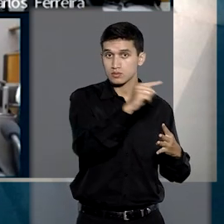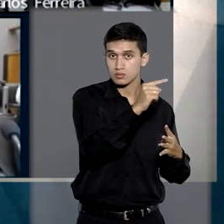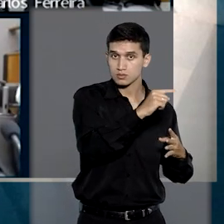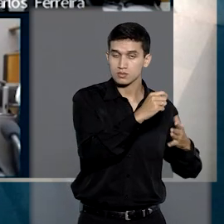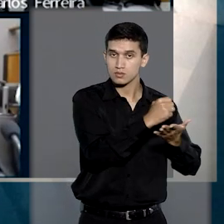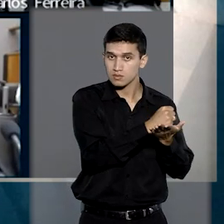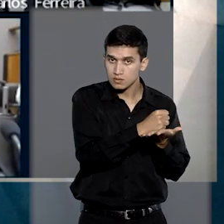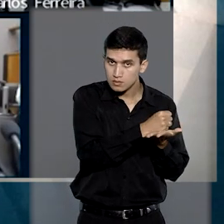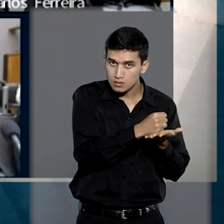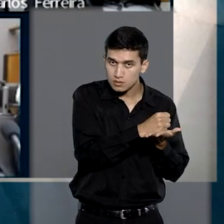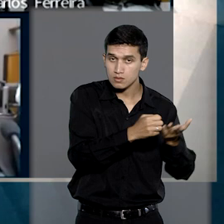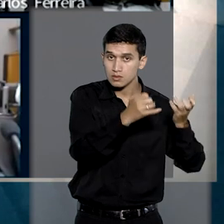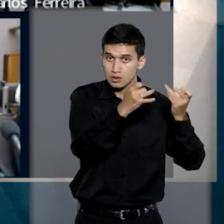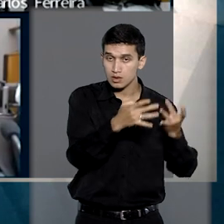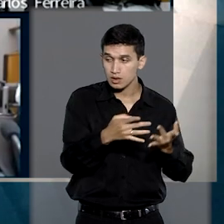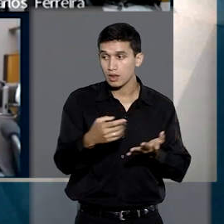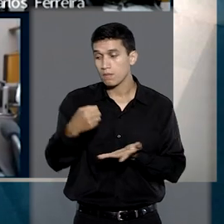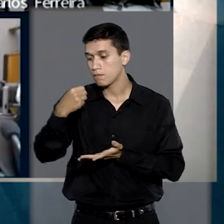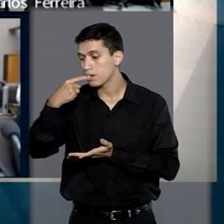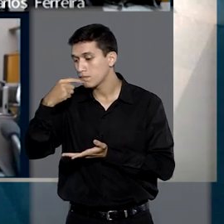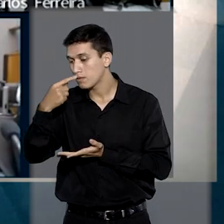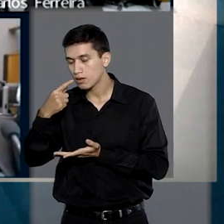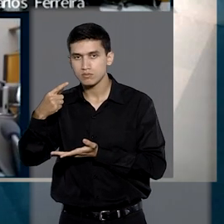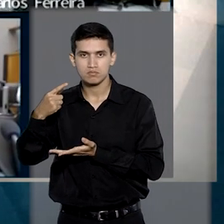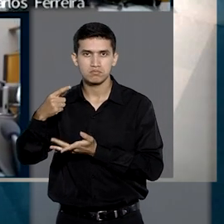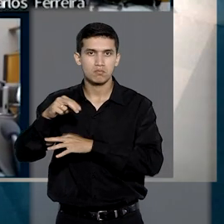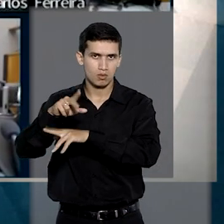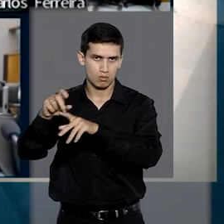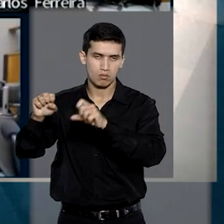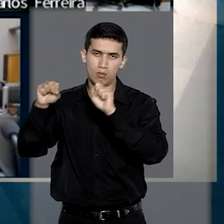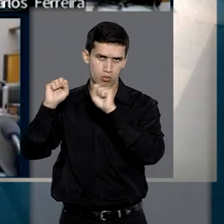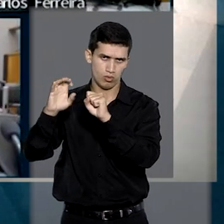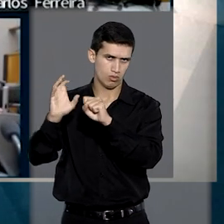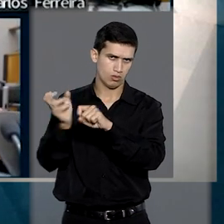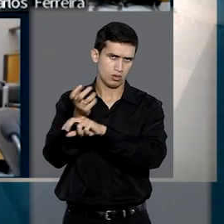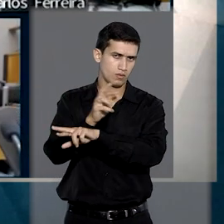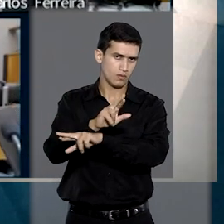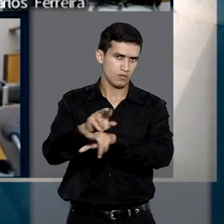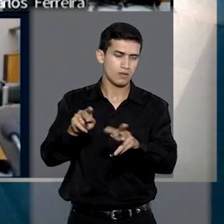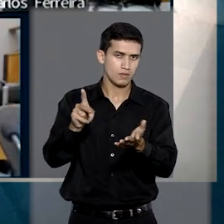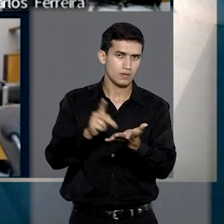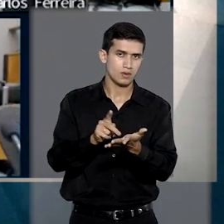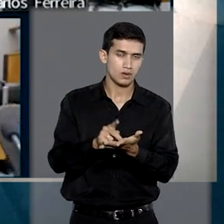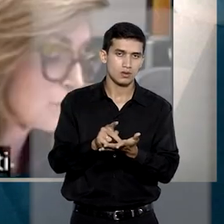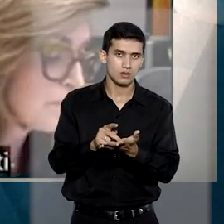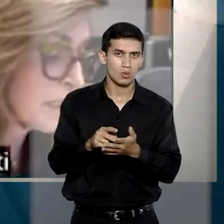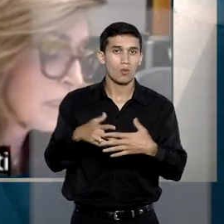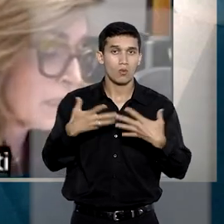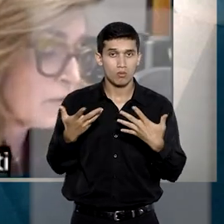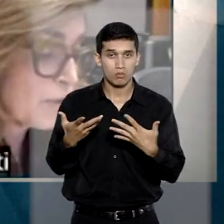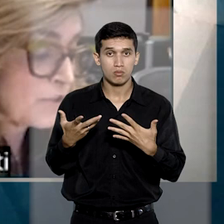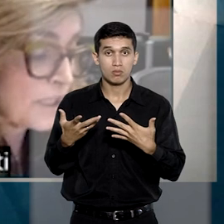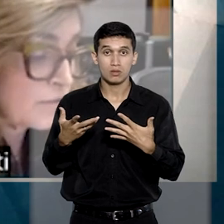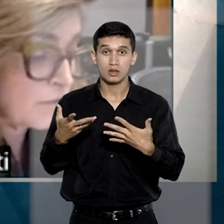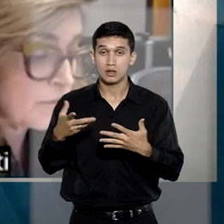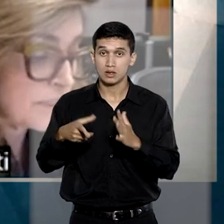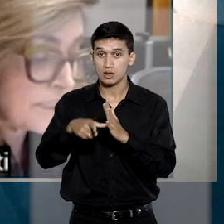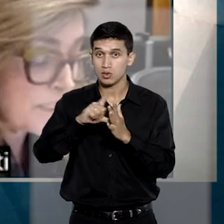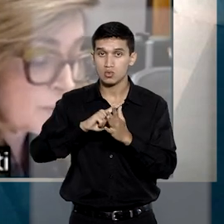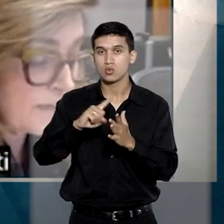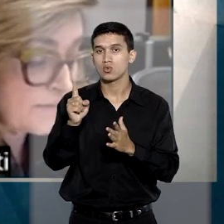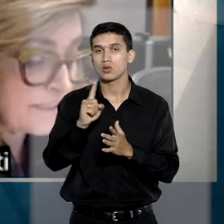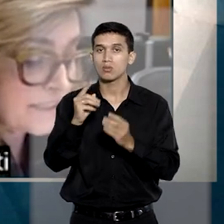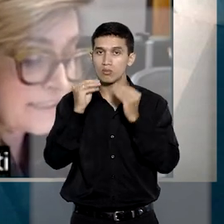Galotti, destacou que a ingestão de medicamentos tem potencial para provocar reações adversas, as quais, todavia,